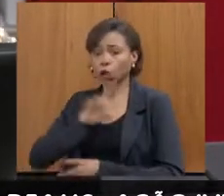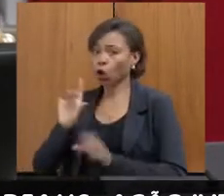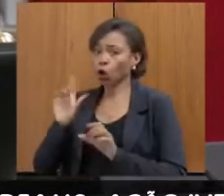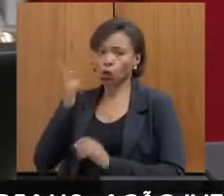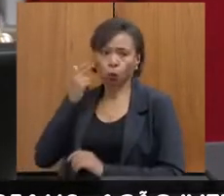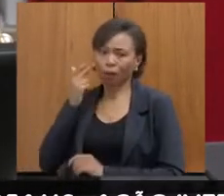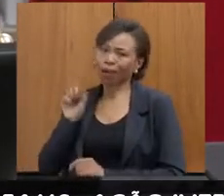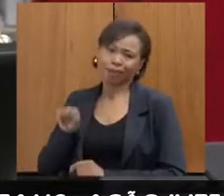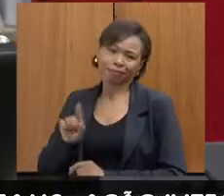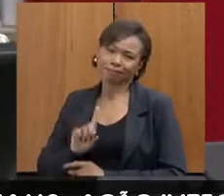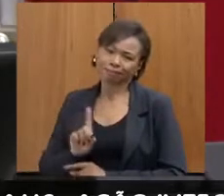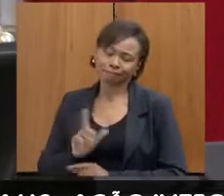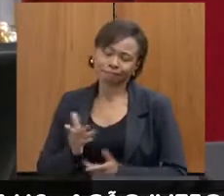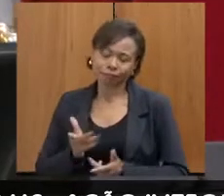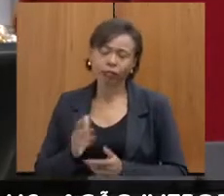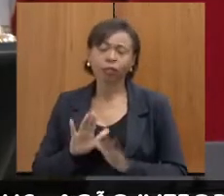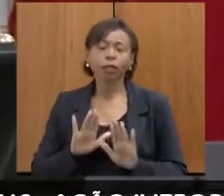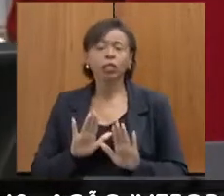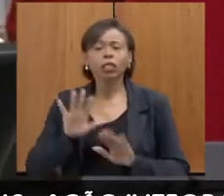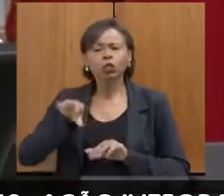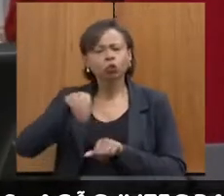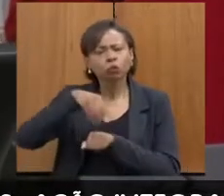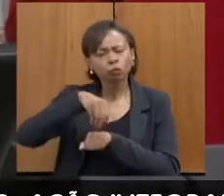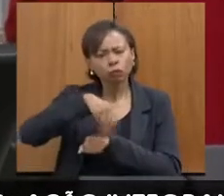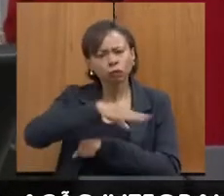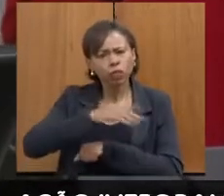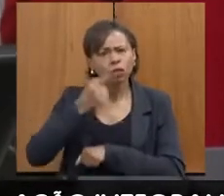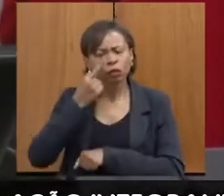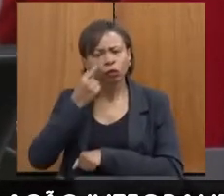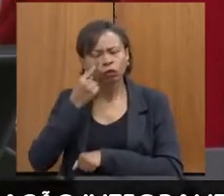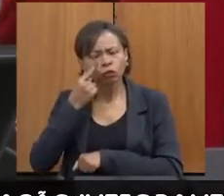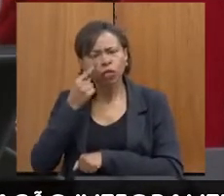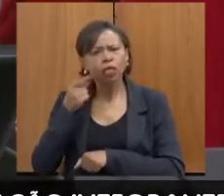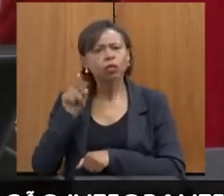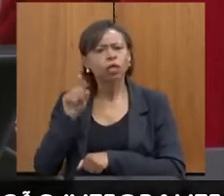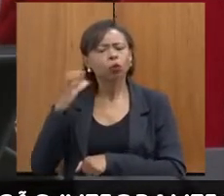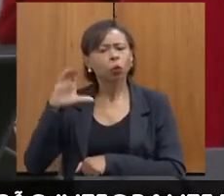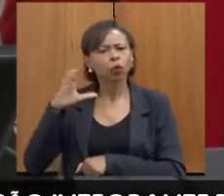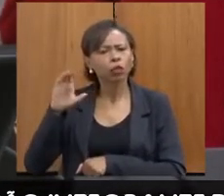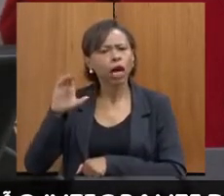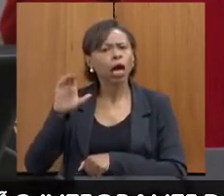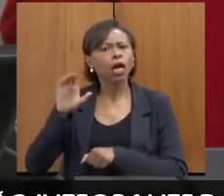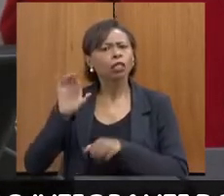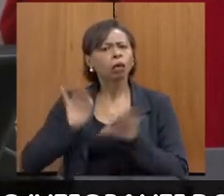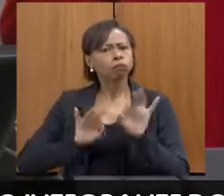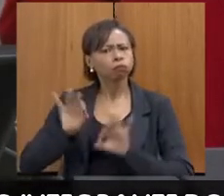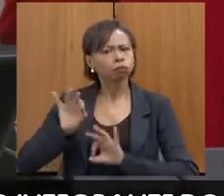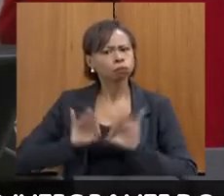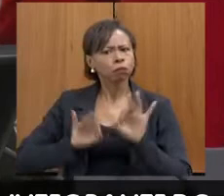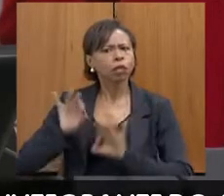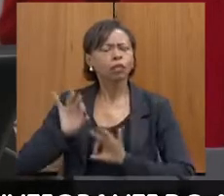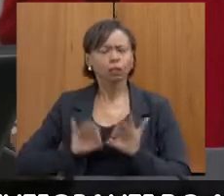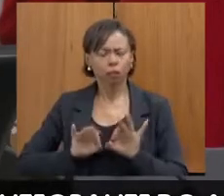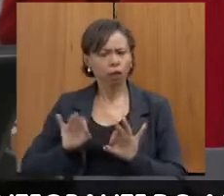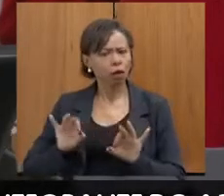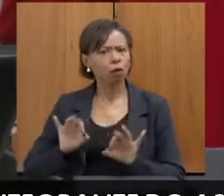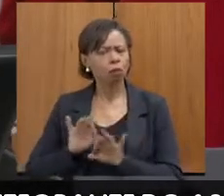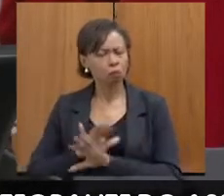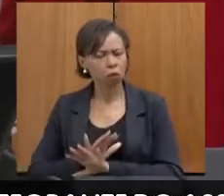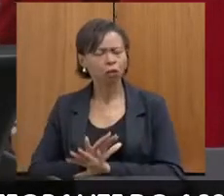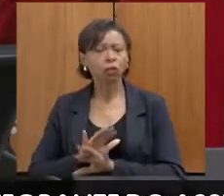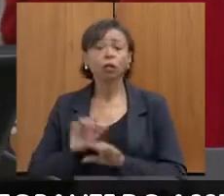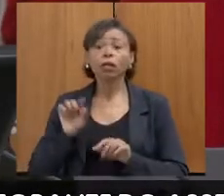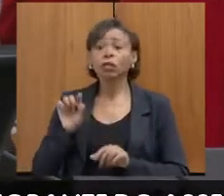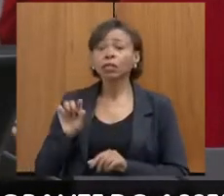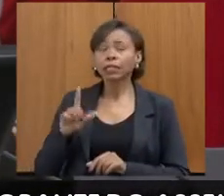encaminhamentos, Ana, e até vendo aqui essa estrutura da delegacia de contagem, faria grande diferença para vocês. Nós temos um